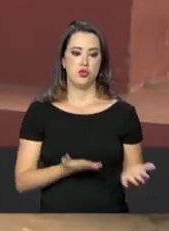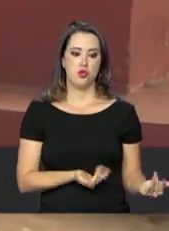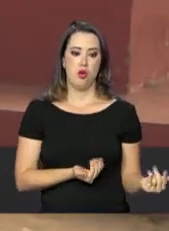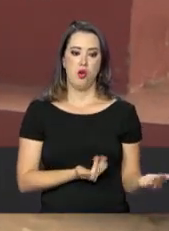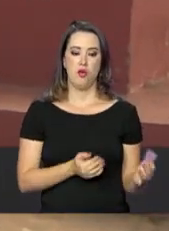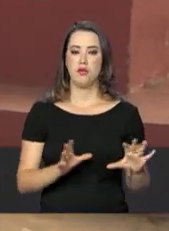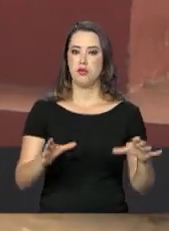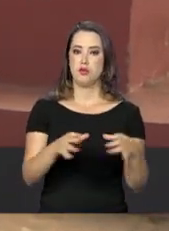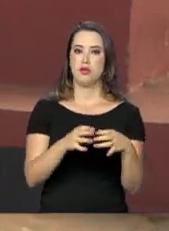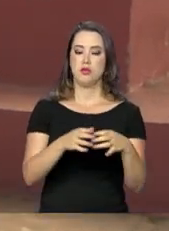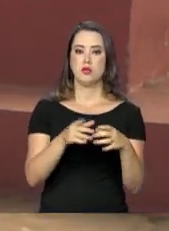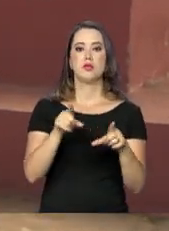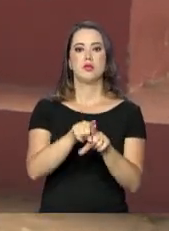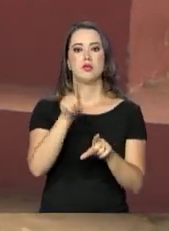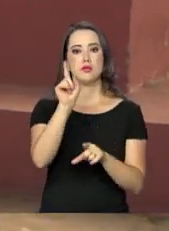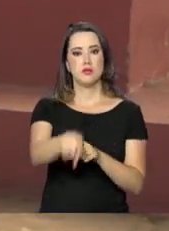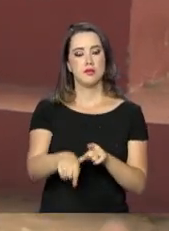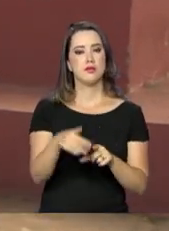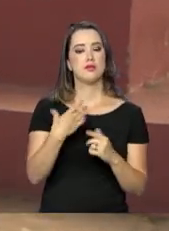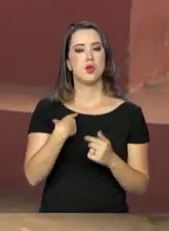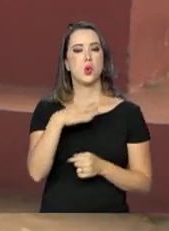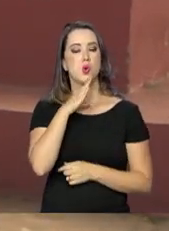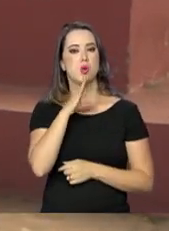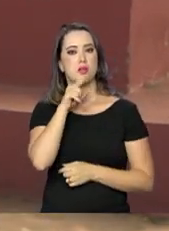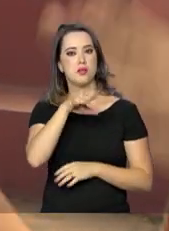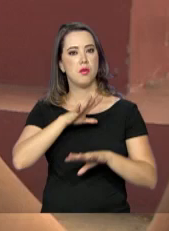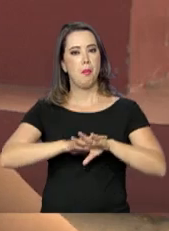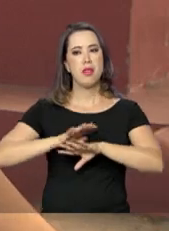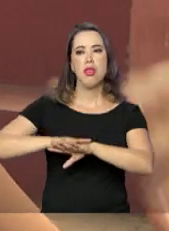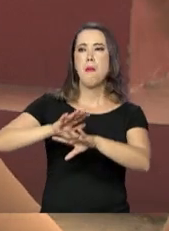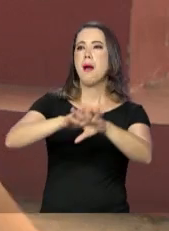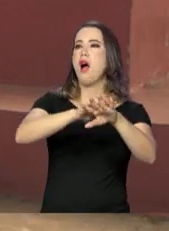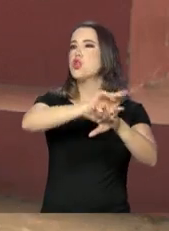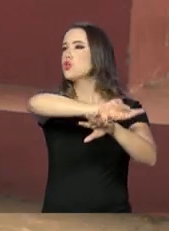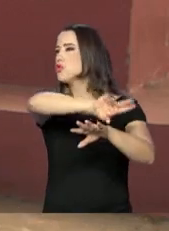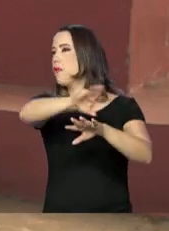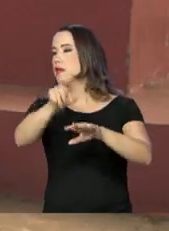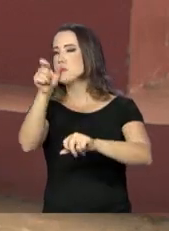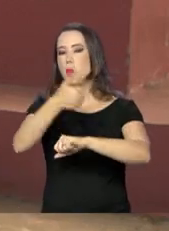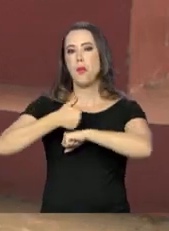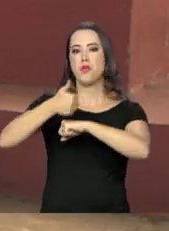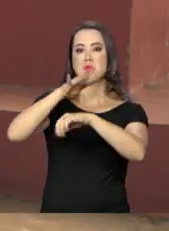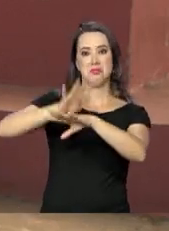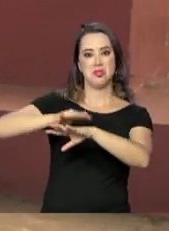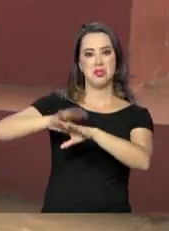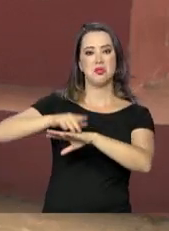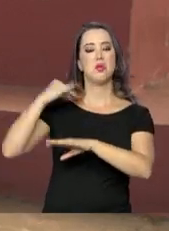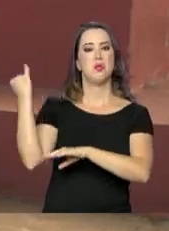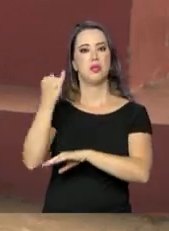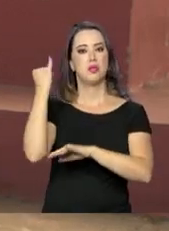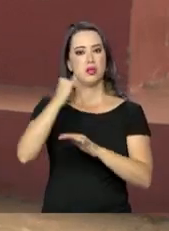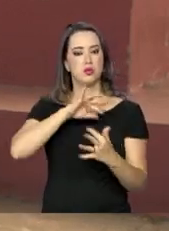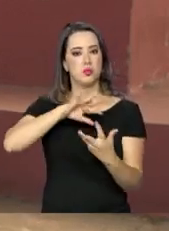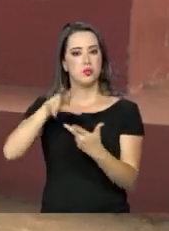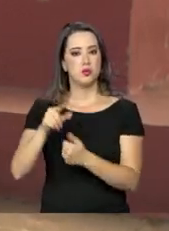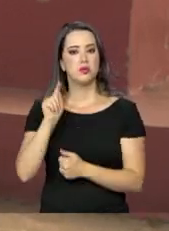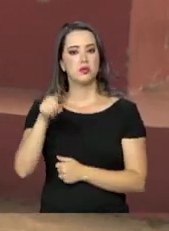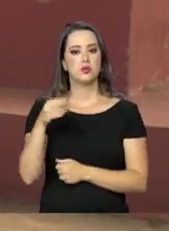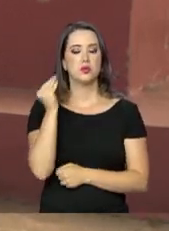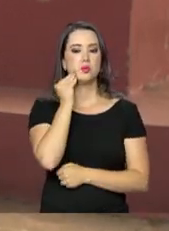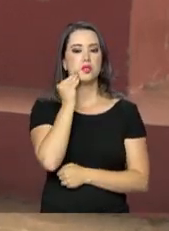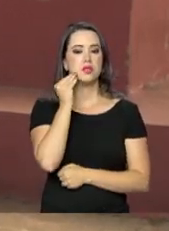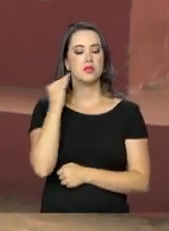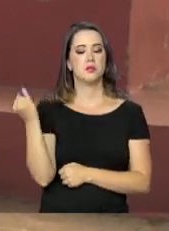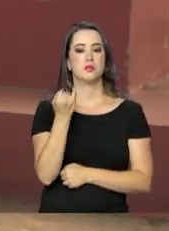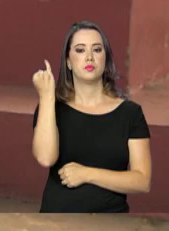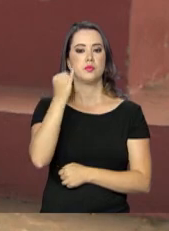toda, e ele conheceu pessoas, ele conheceu matemáticos, né, que receberam prêmios mundiais. Então, para ele foi uma experiência incrível. Então, a